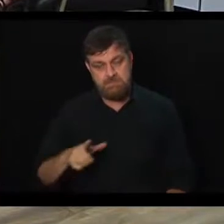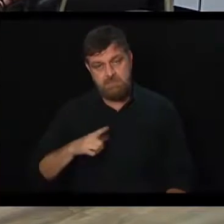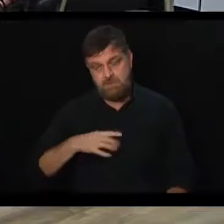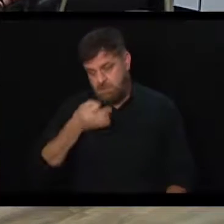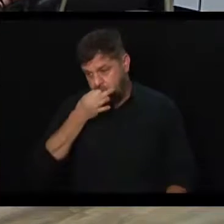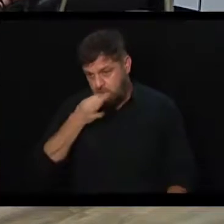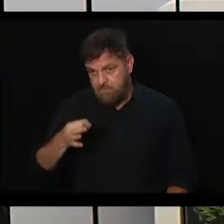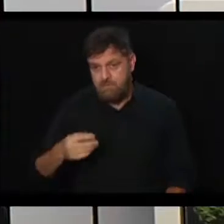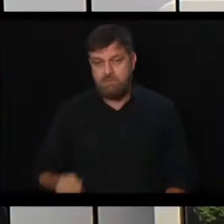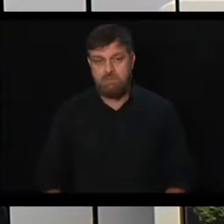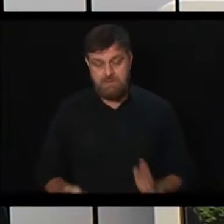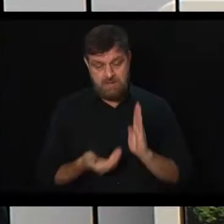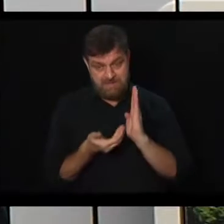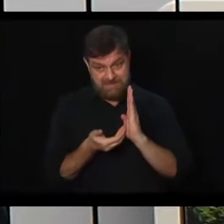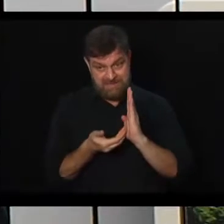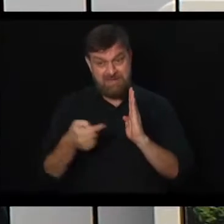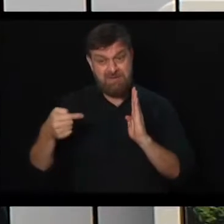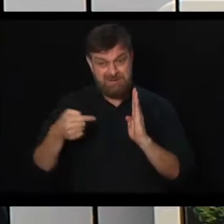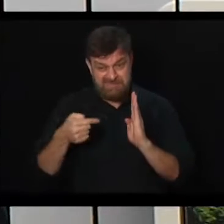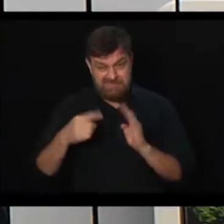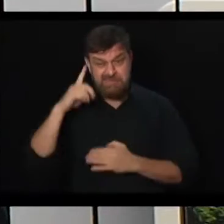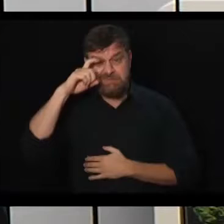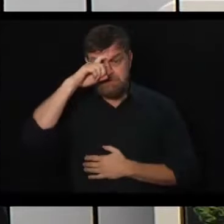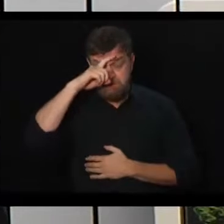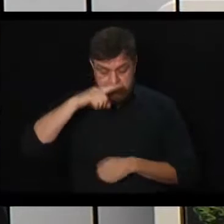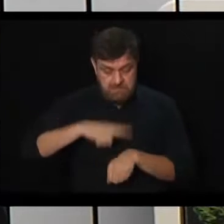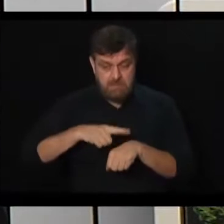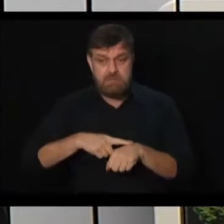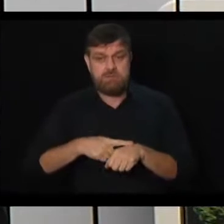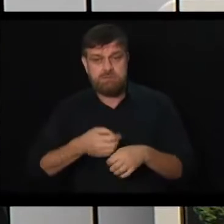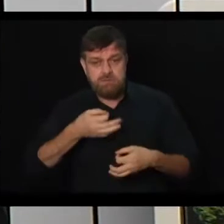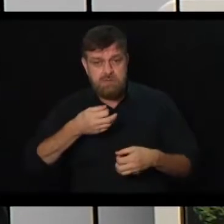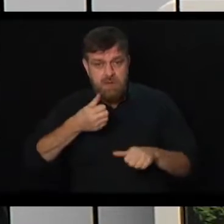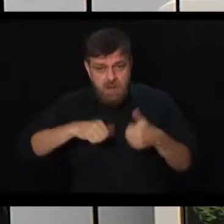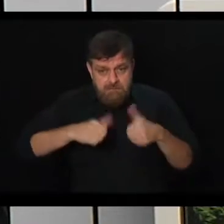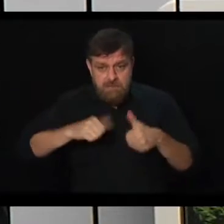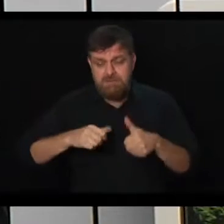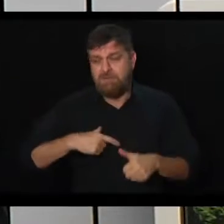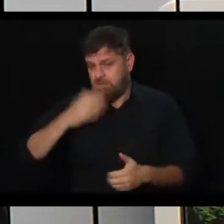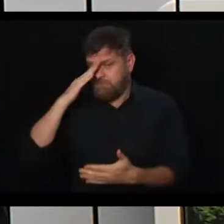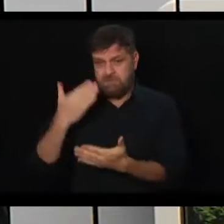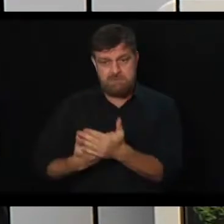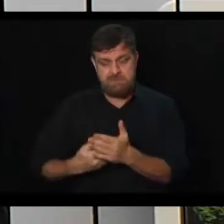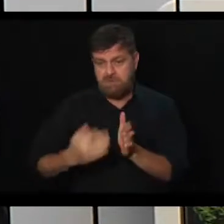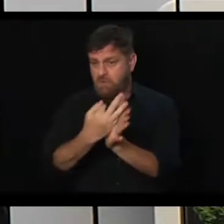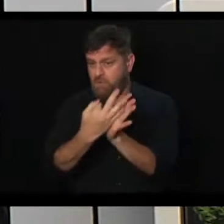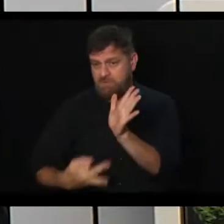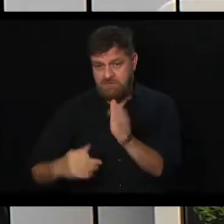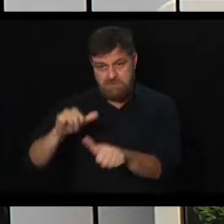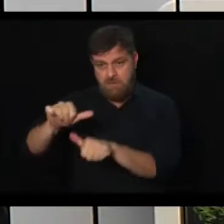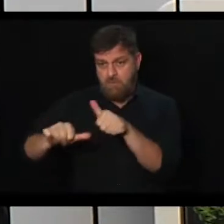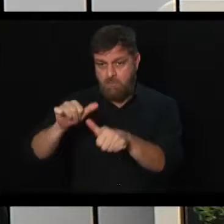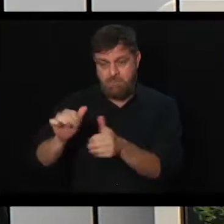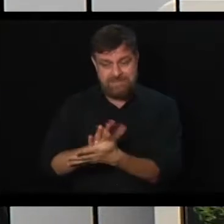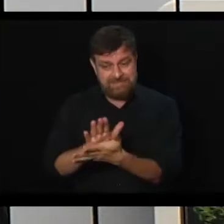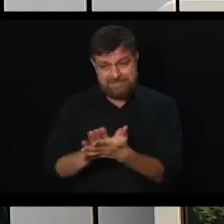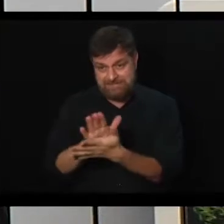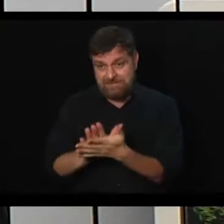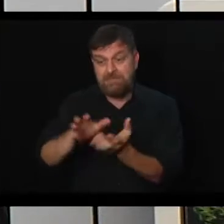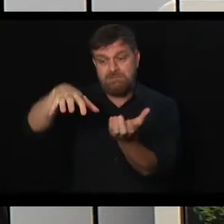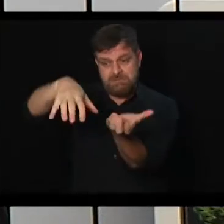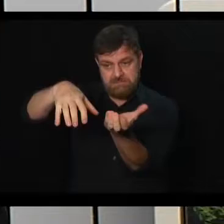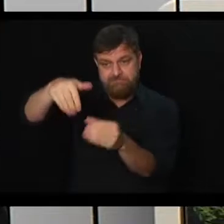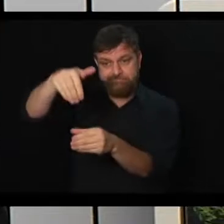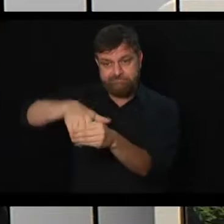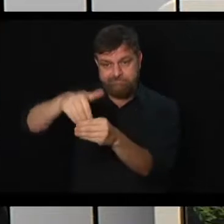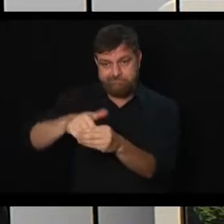que era o ponto mais difícil, vamos dizer assim, desse trâmite, acredito que não deva haver alteração muito significativa neste momento no Senado, tá?